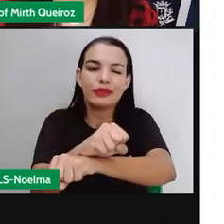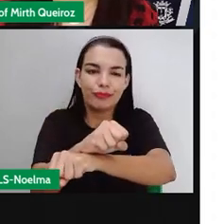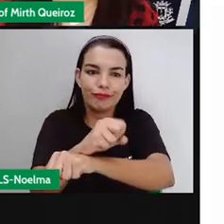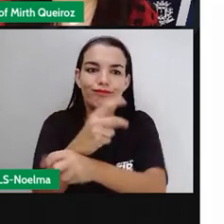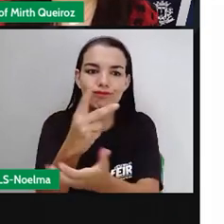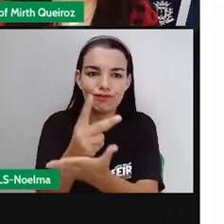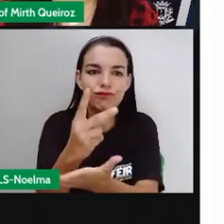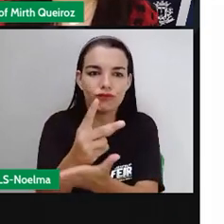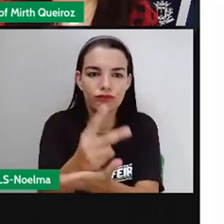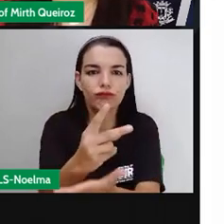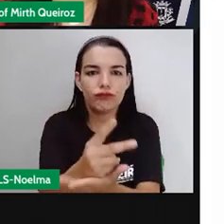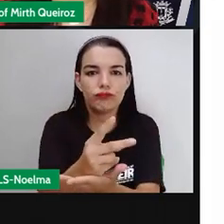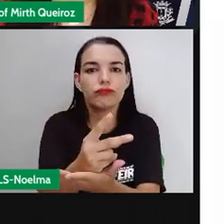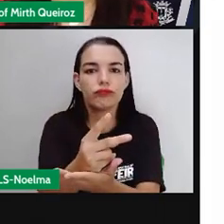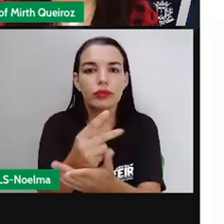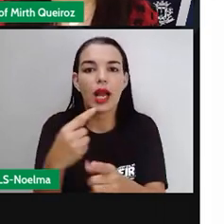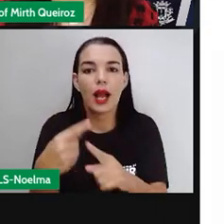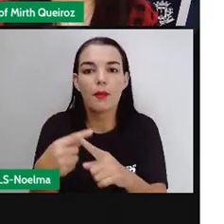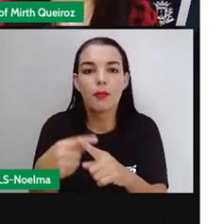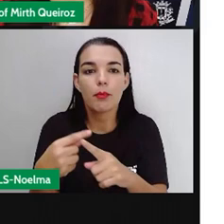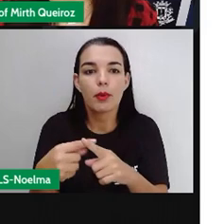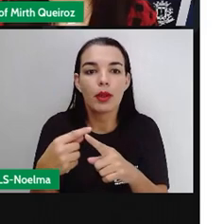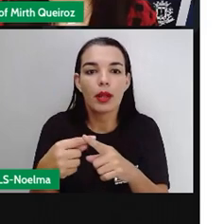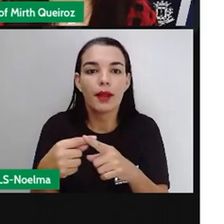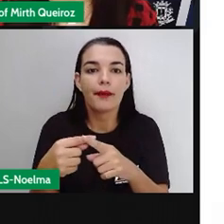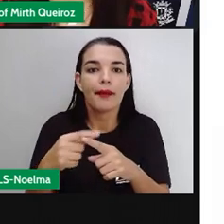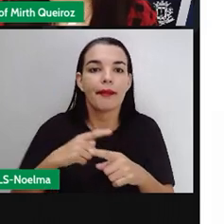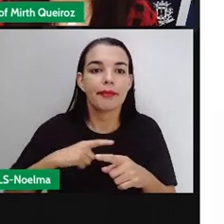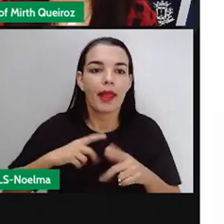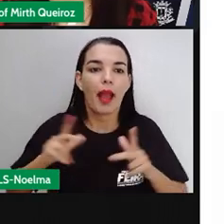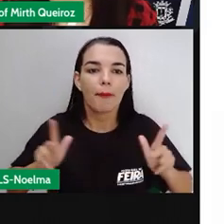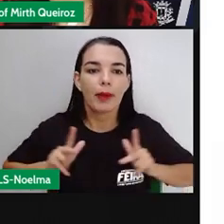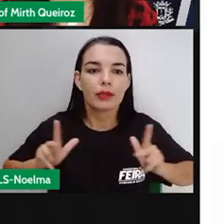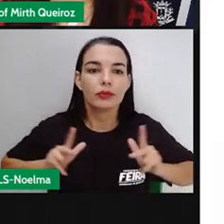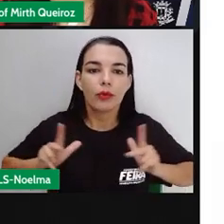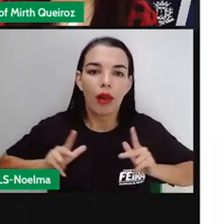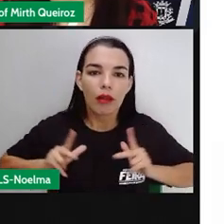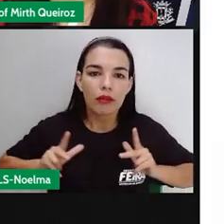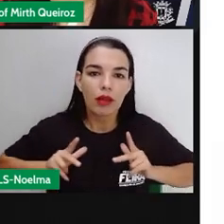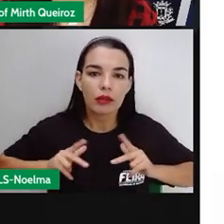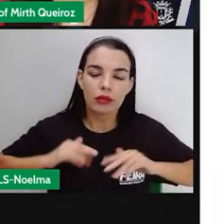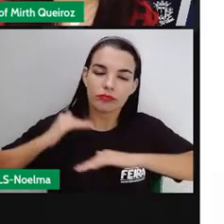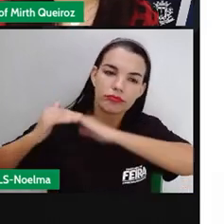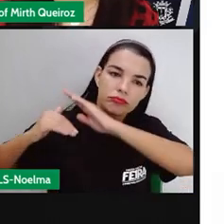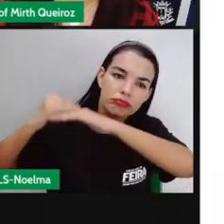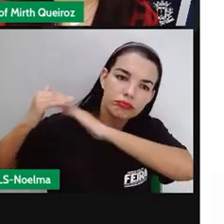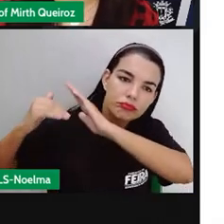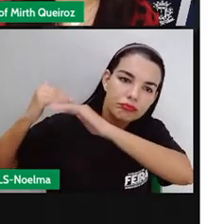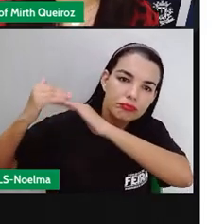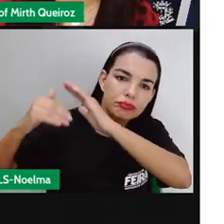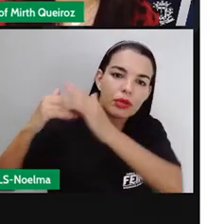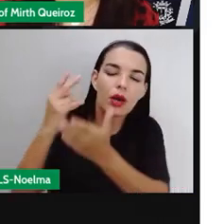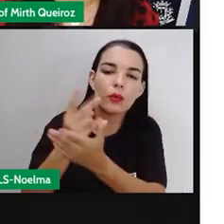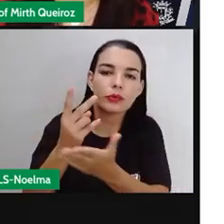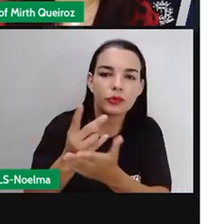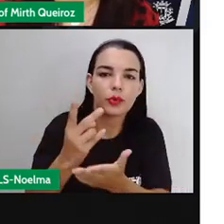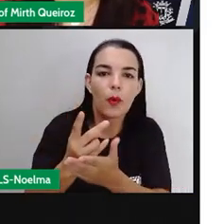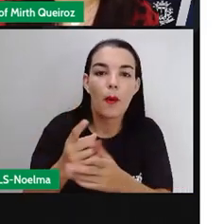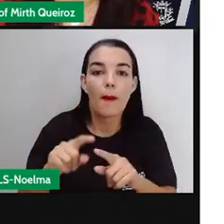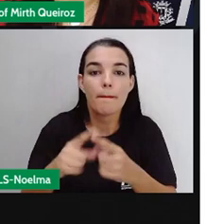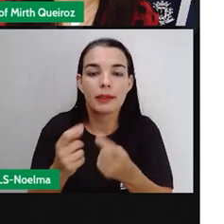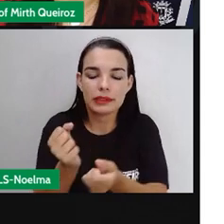mais relevantes apresentadas durante as primeiras etapas da agricultura no Brasil, onde os escravos